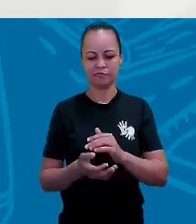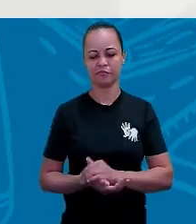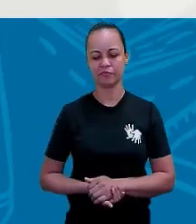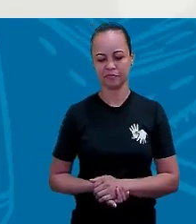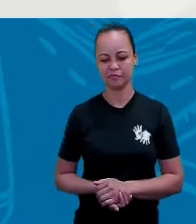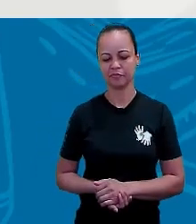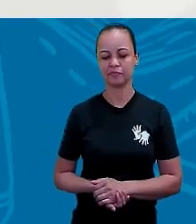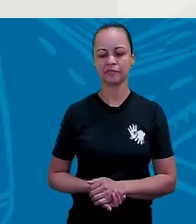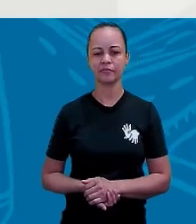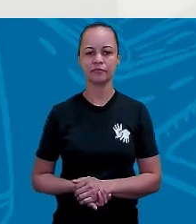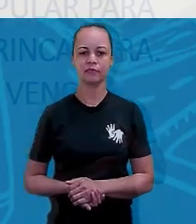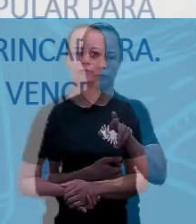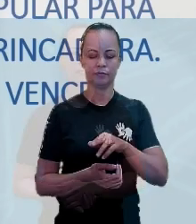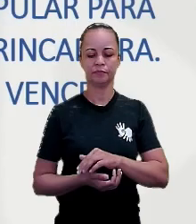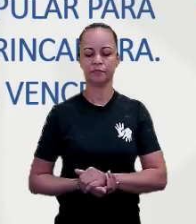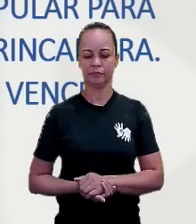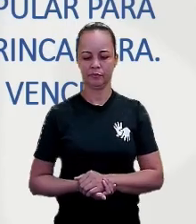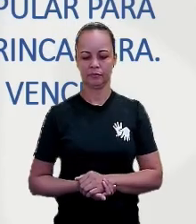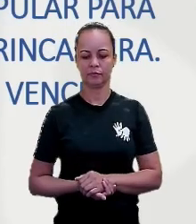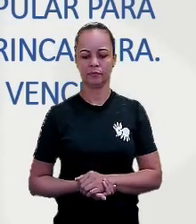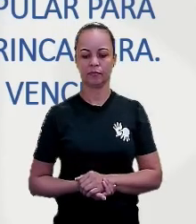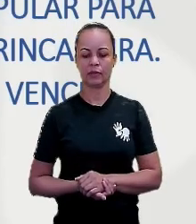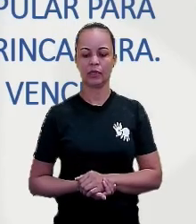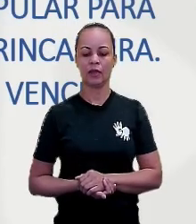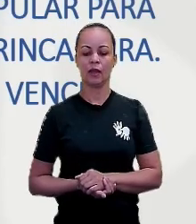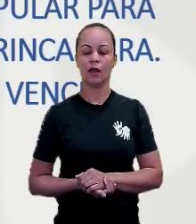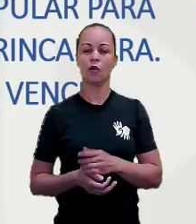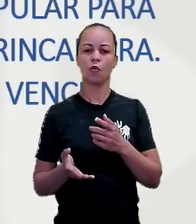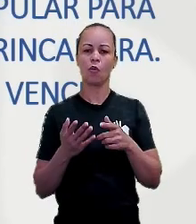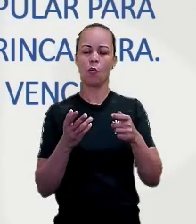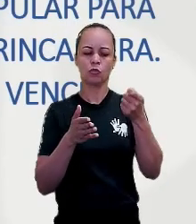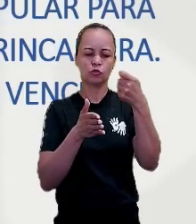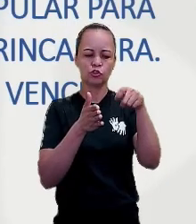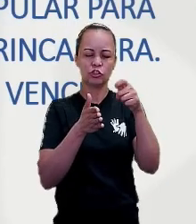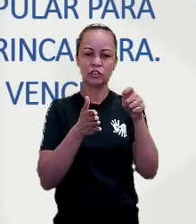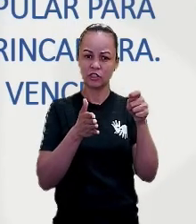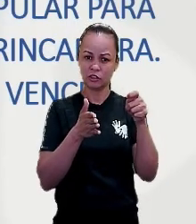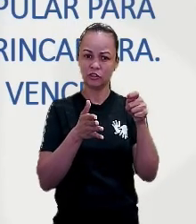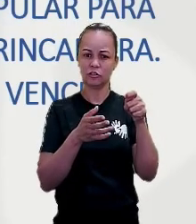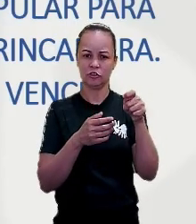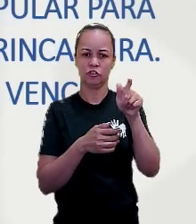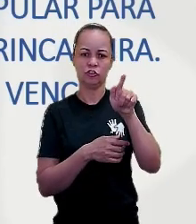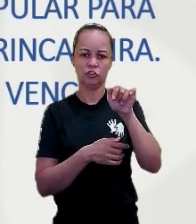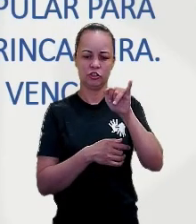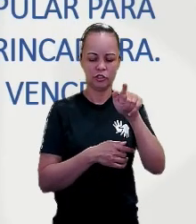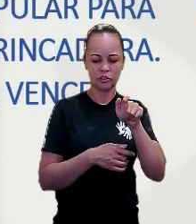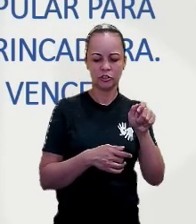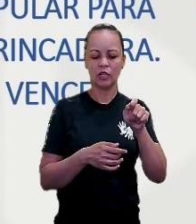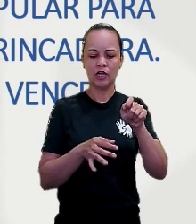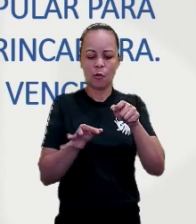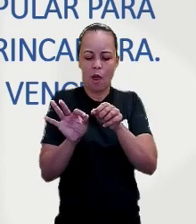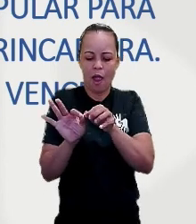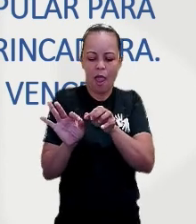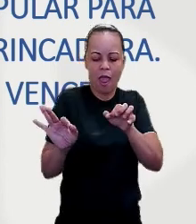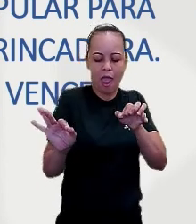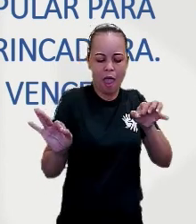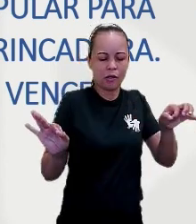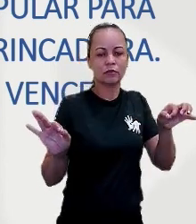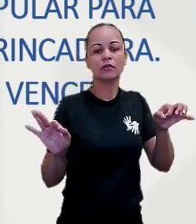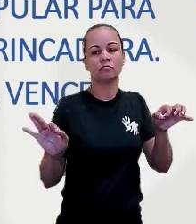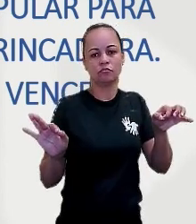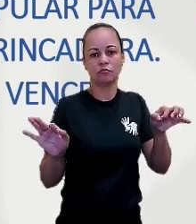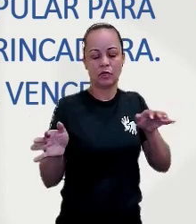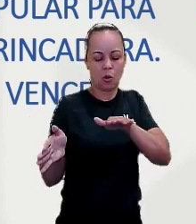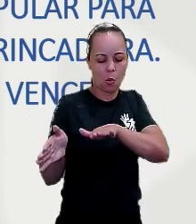próxima brincadeira. Com giz, risca-se uma longa reta no chão, definindo que um